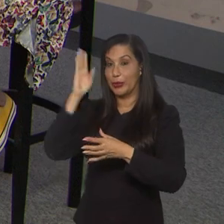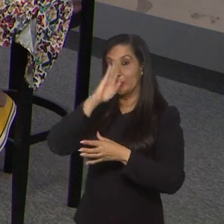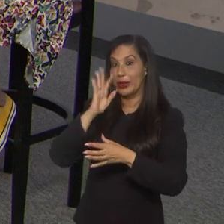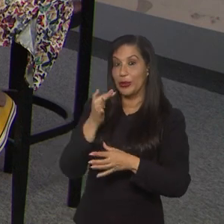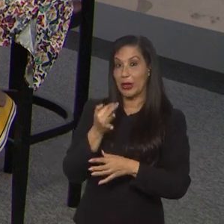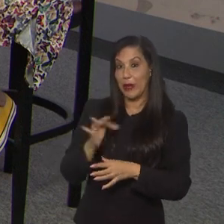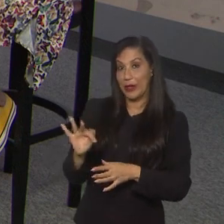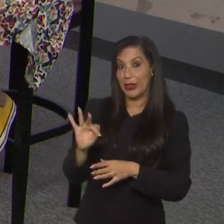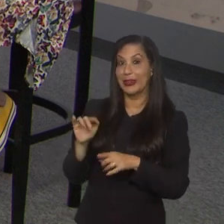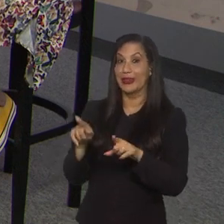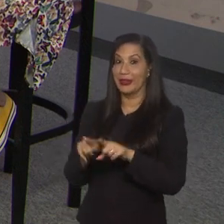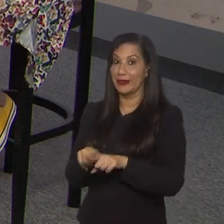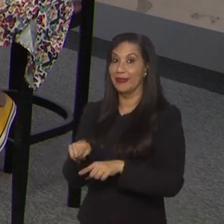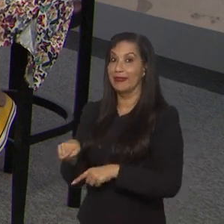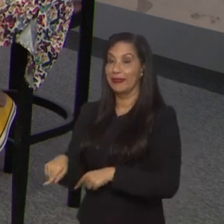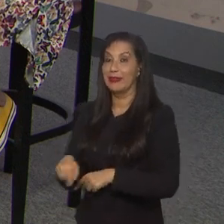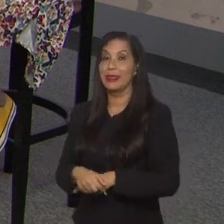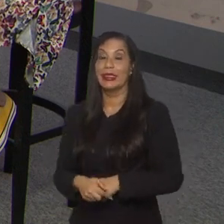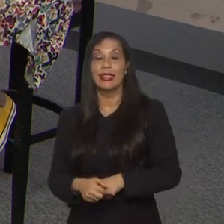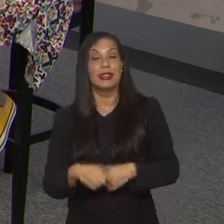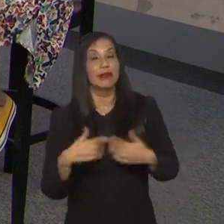França, vem disso, né? Vem de uma crise.